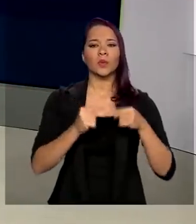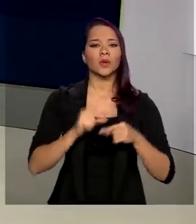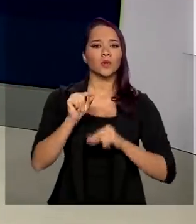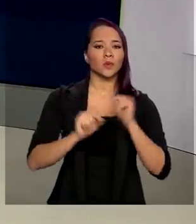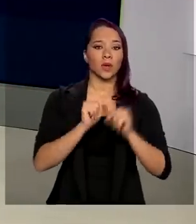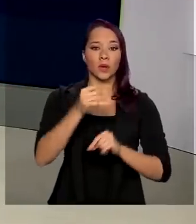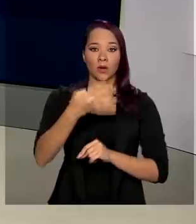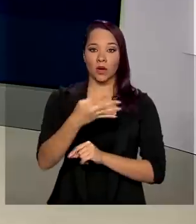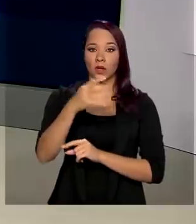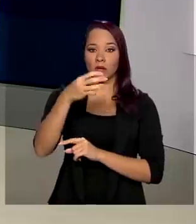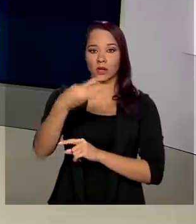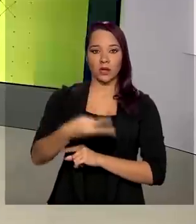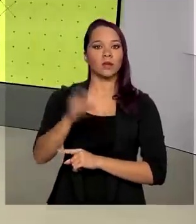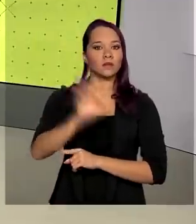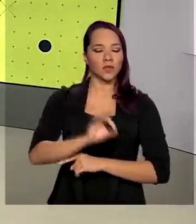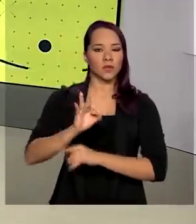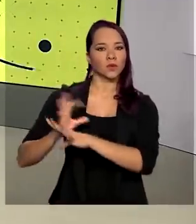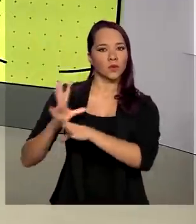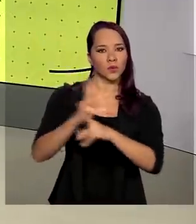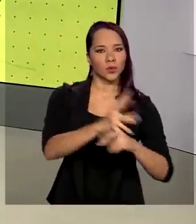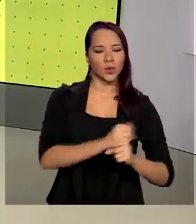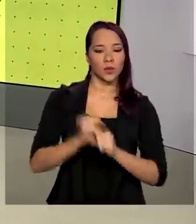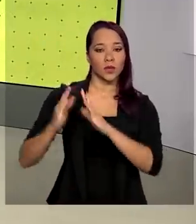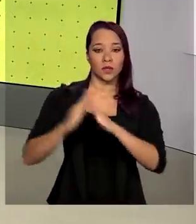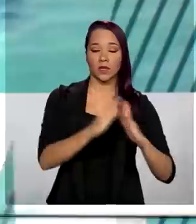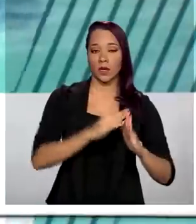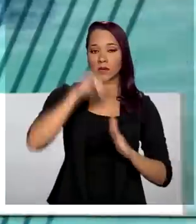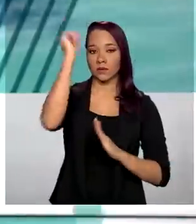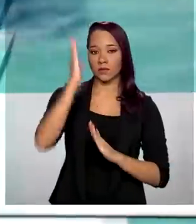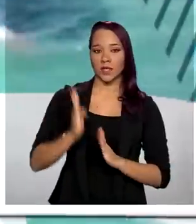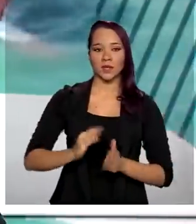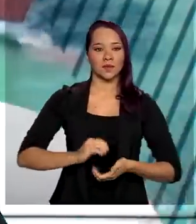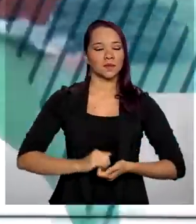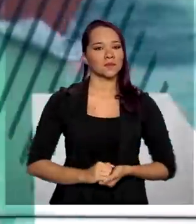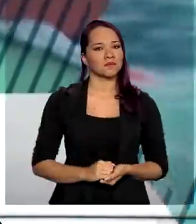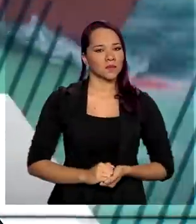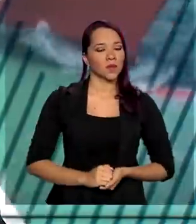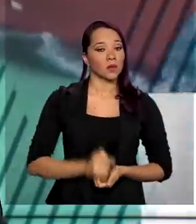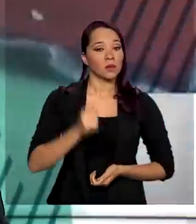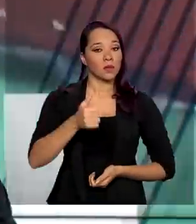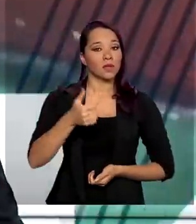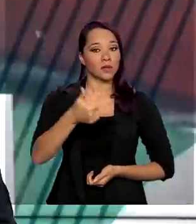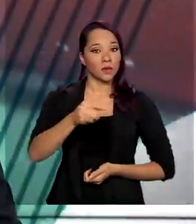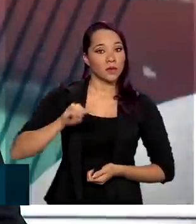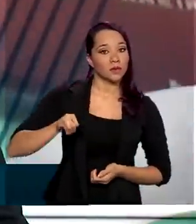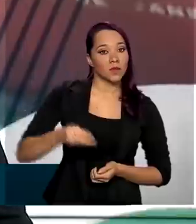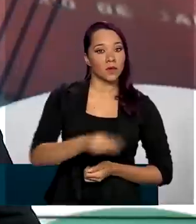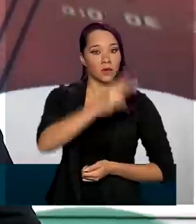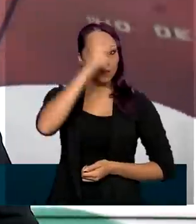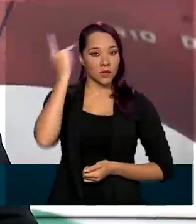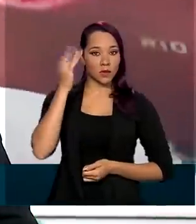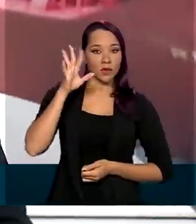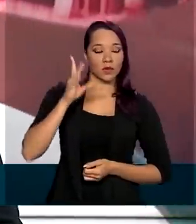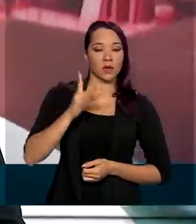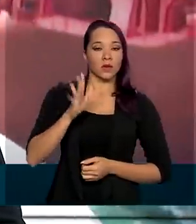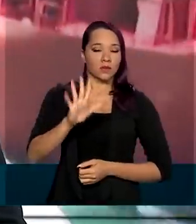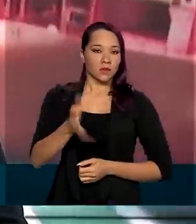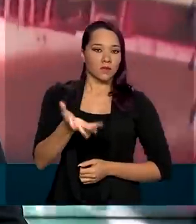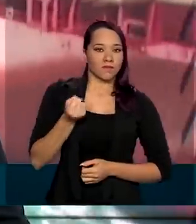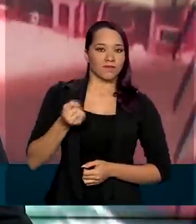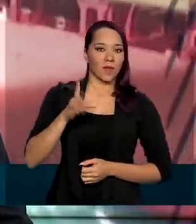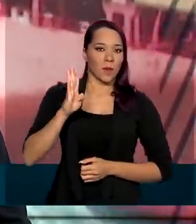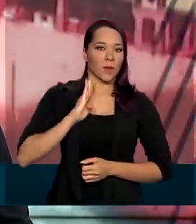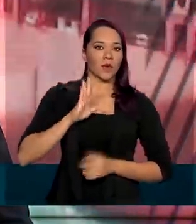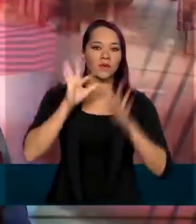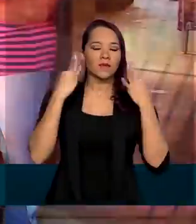43% do total de casas no país. E quase 2 milhões de beneficiários do Bolsa Família,